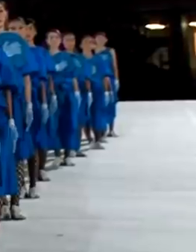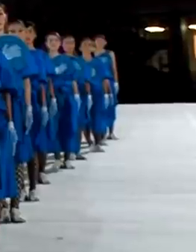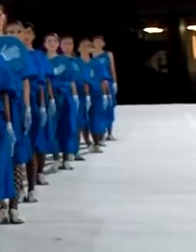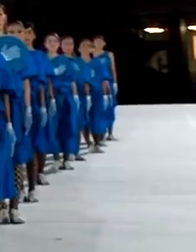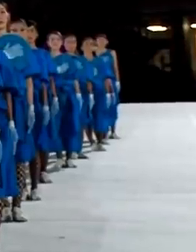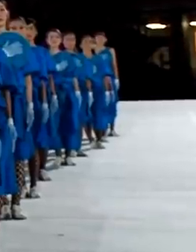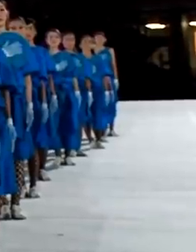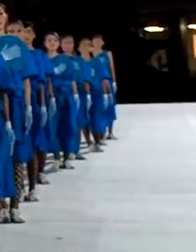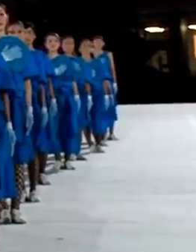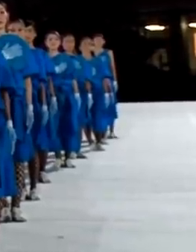Transcrição Legendas Negri